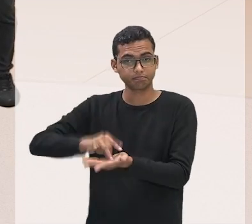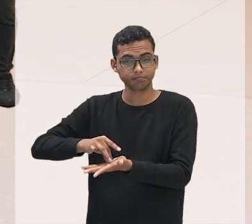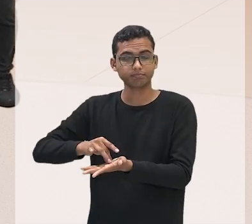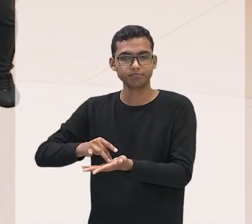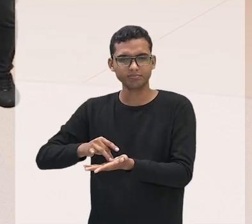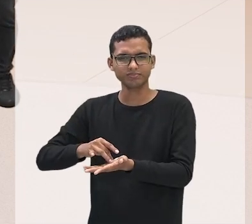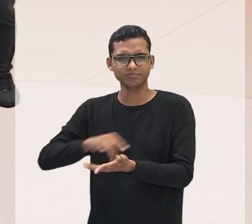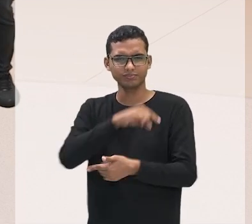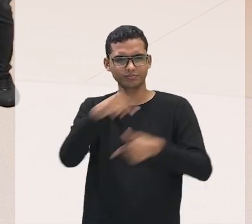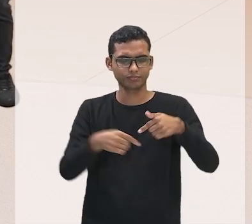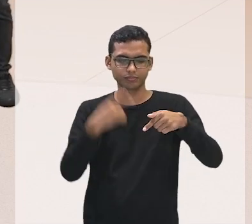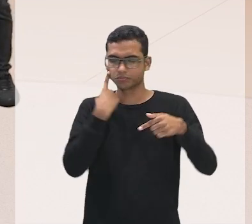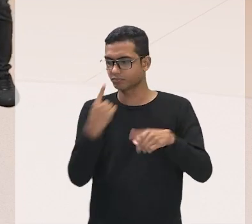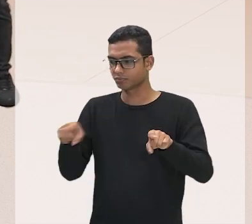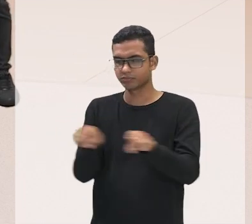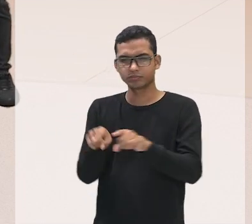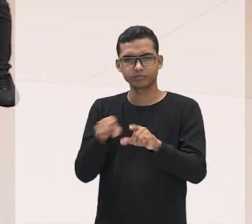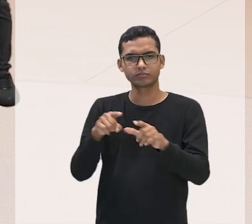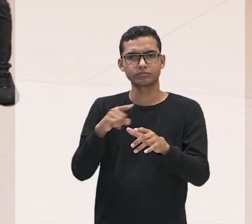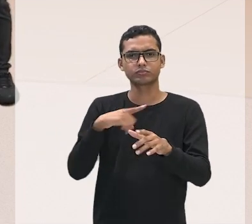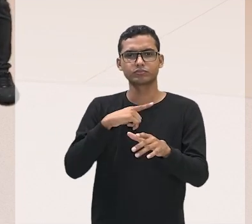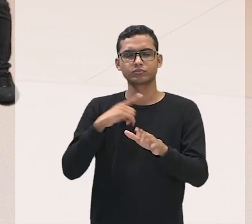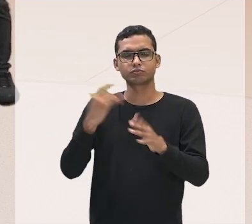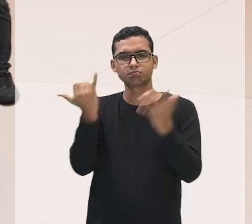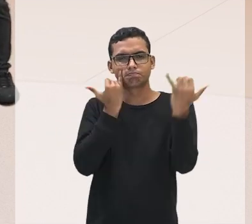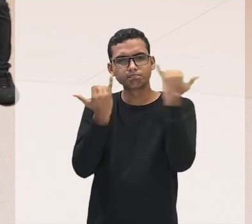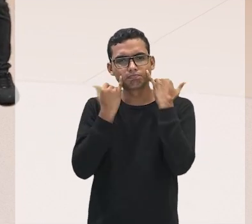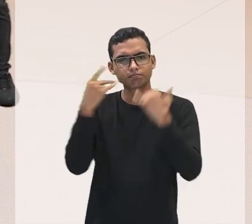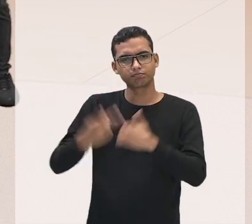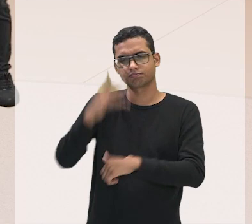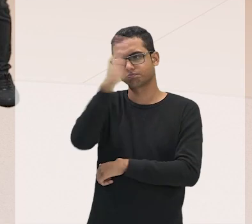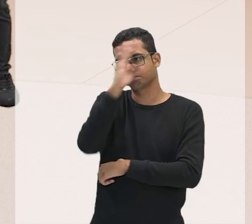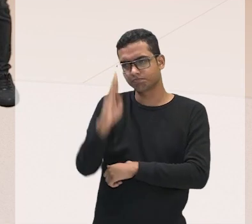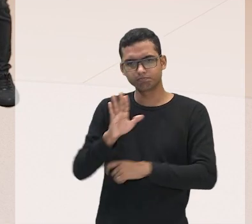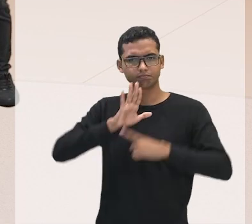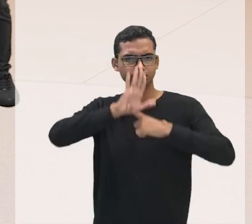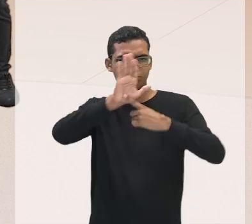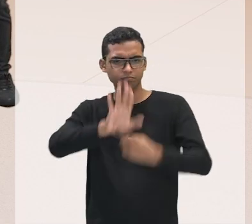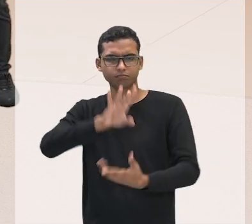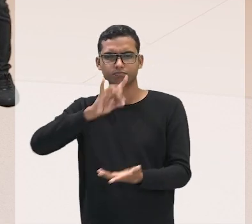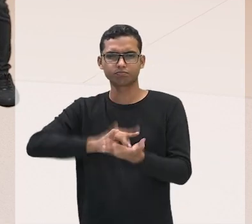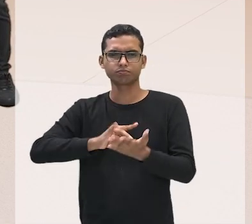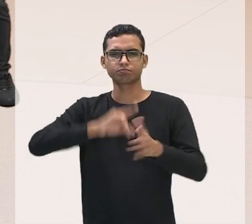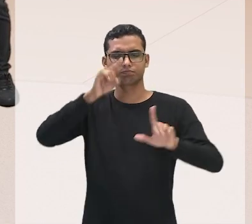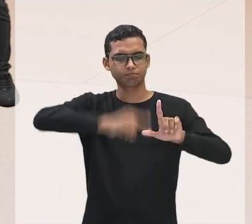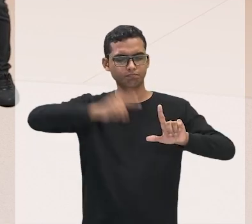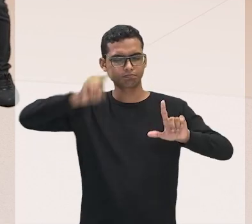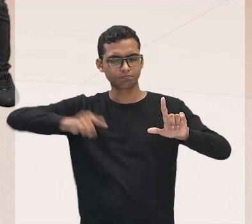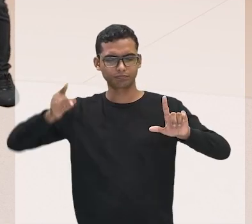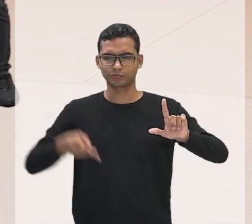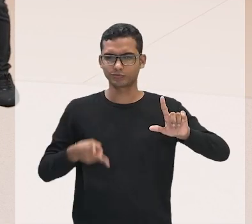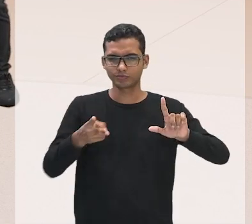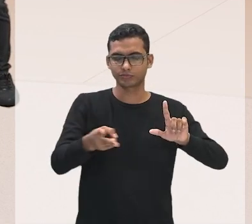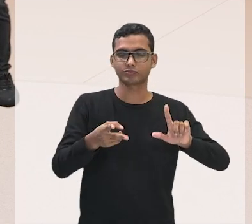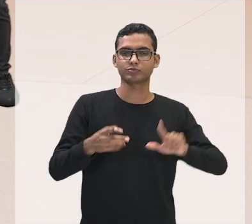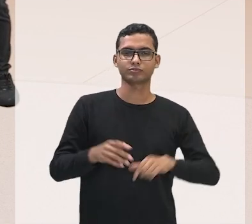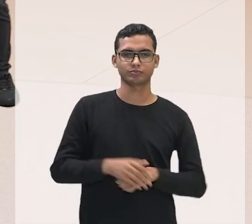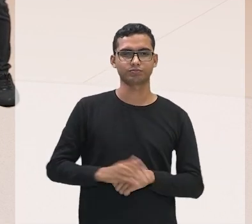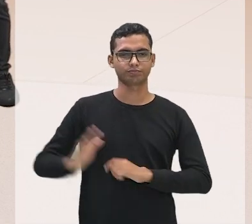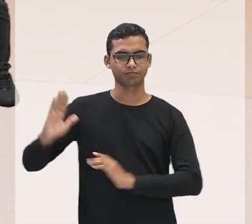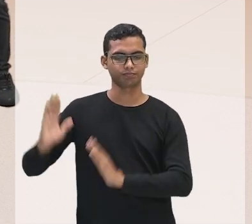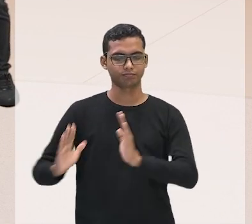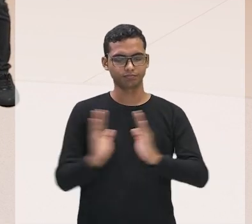é que todo mundo seja ocupado no Brasil e os dados no Brasil mostram ali essas variações a cada momento, né? A cada período.